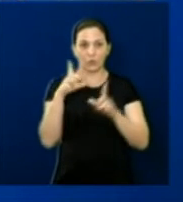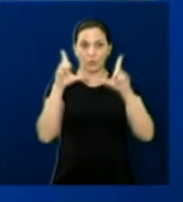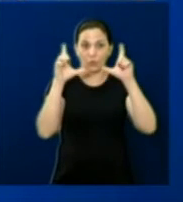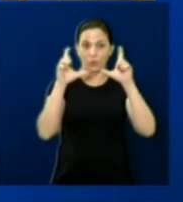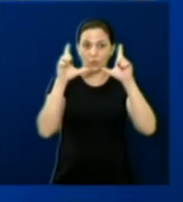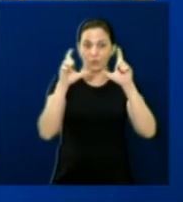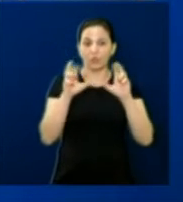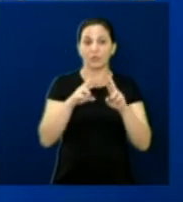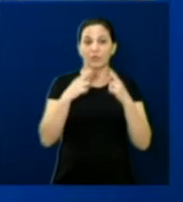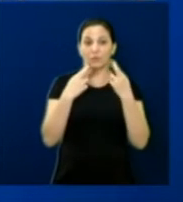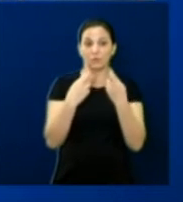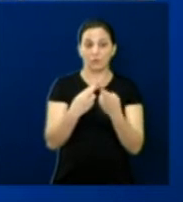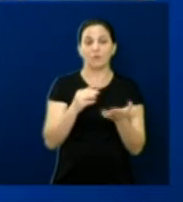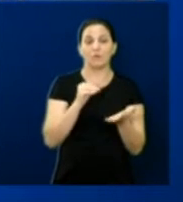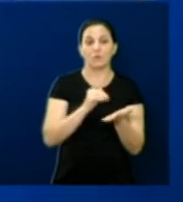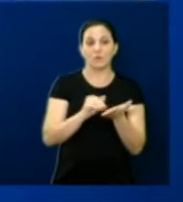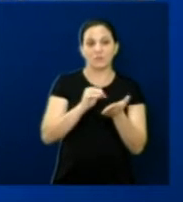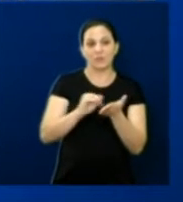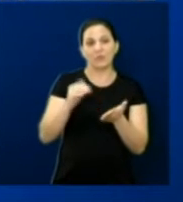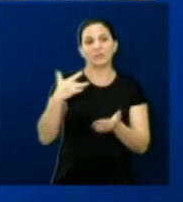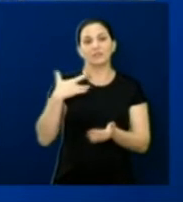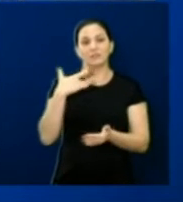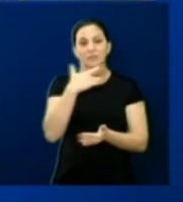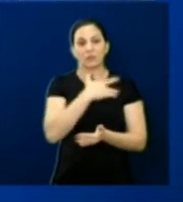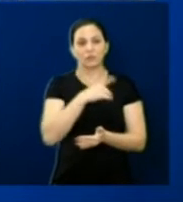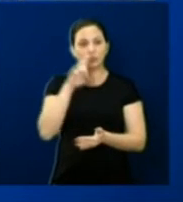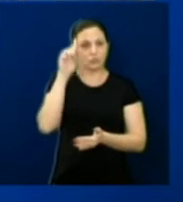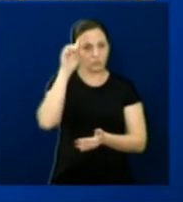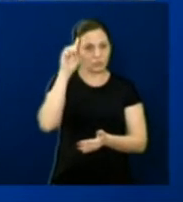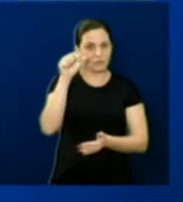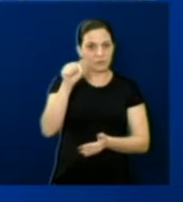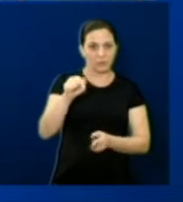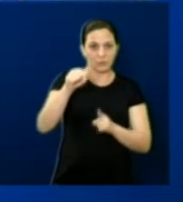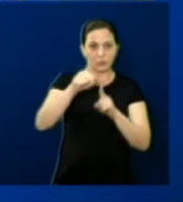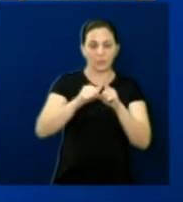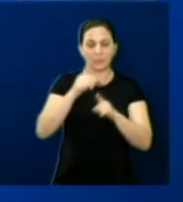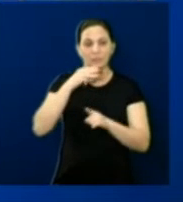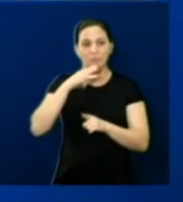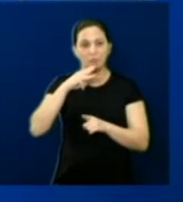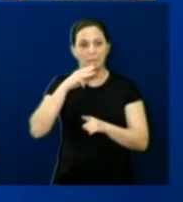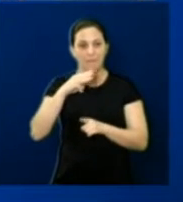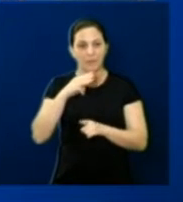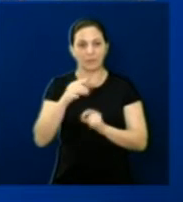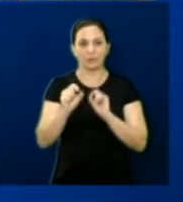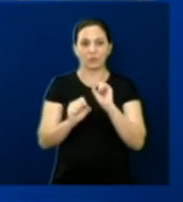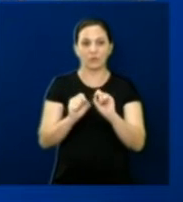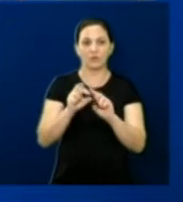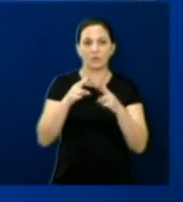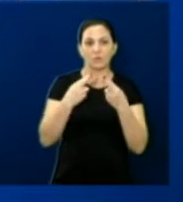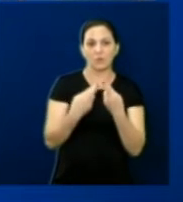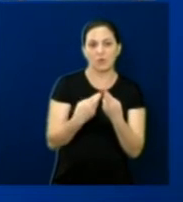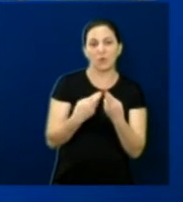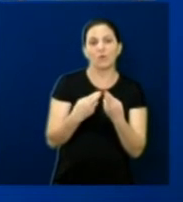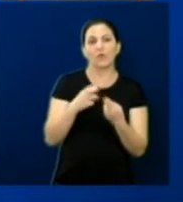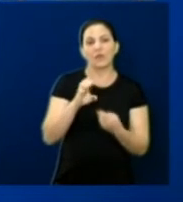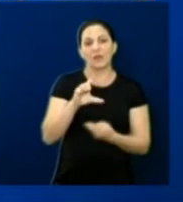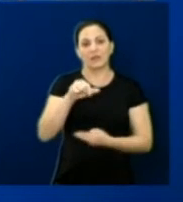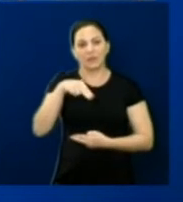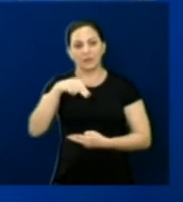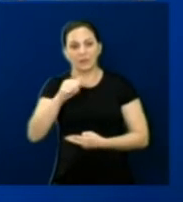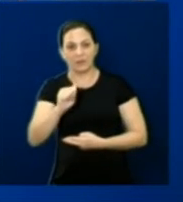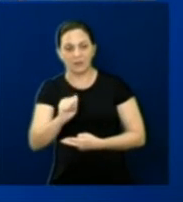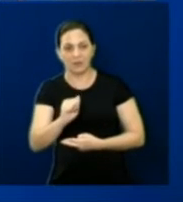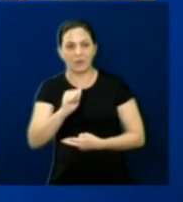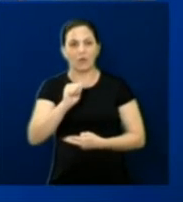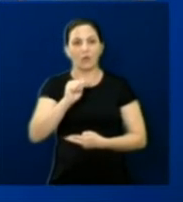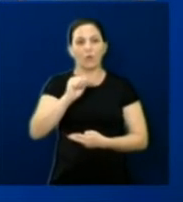A primeira reunião com a Secretária Municipal de Saúde foi no dia 7 de março. Nos reunimos com a Secretária Municipal de Saúde, Eliana Onaim, a fim